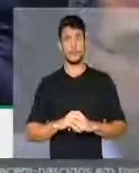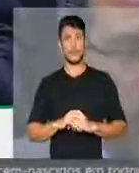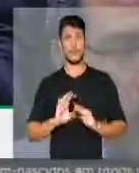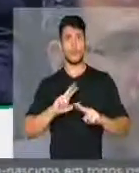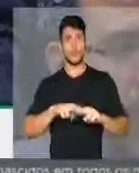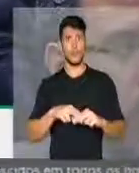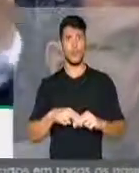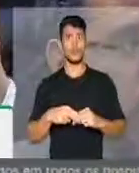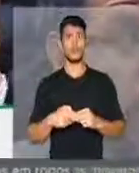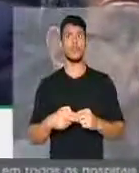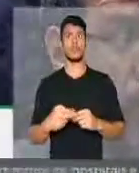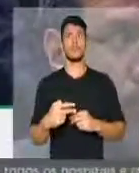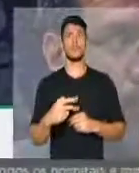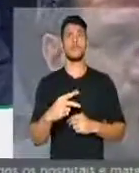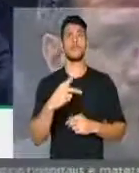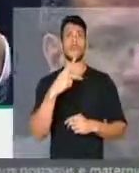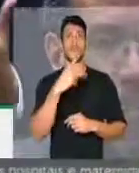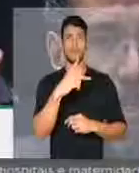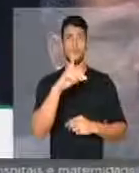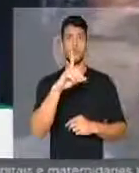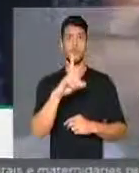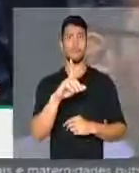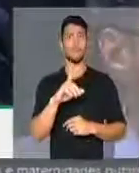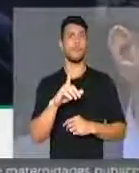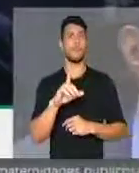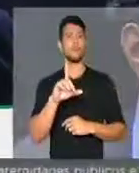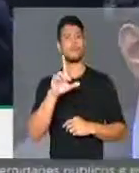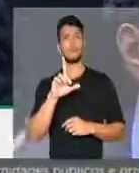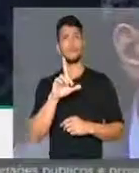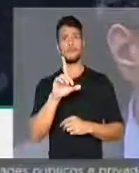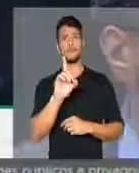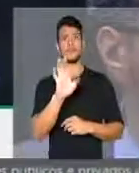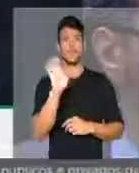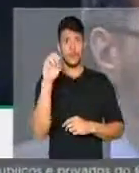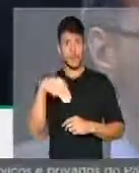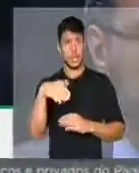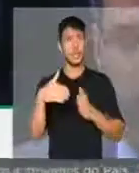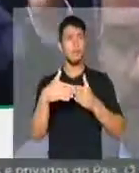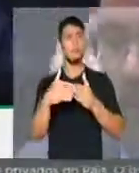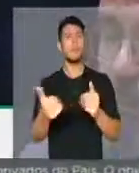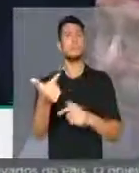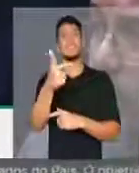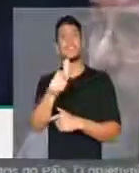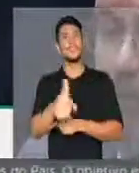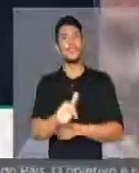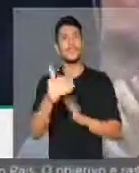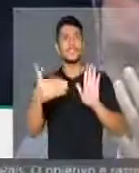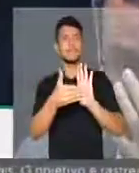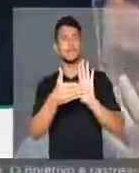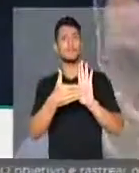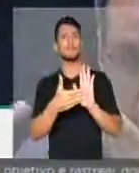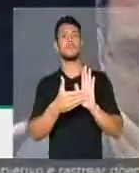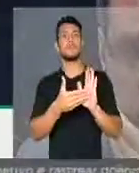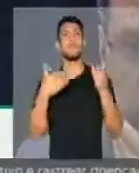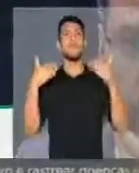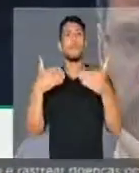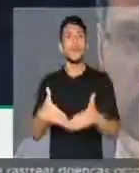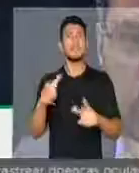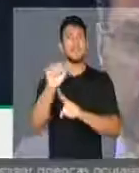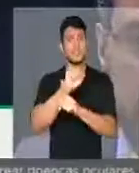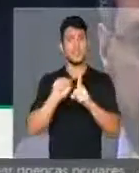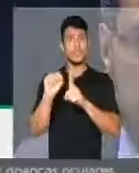brasileiro, pede para que não tenha o acompanhamento da sociedade. O que é isso? Ou os partidos que estão acompanhando, nós estamos falando de